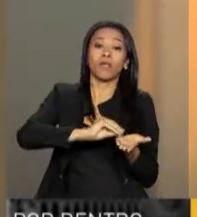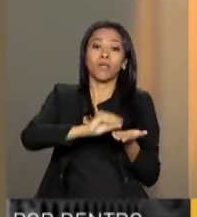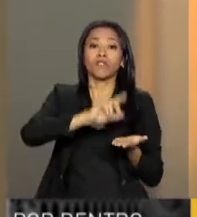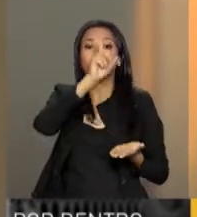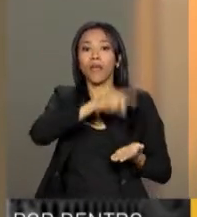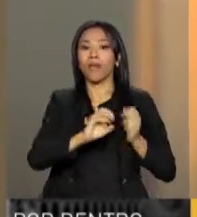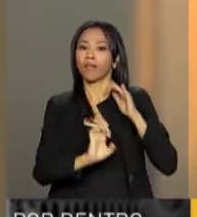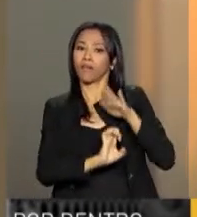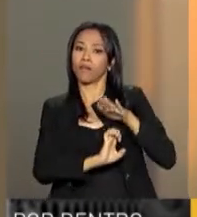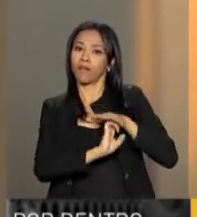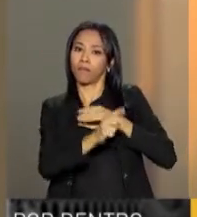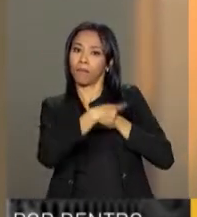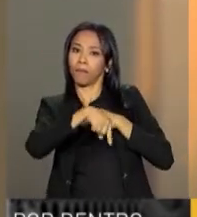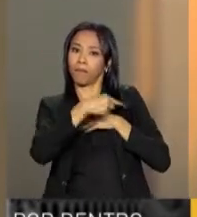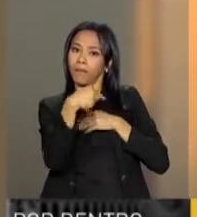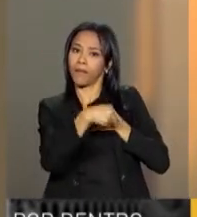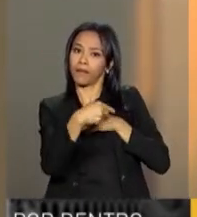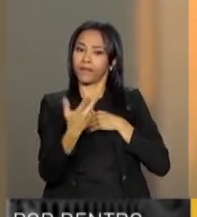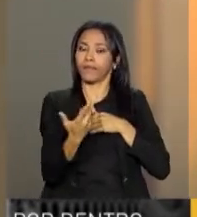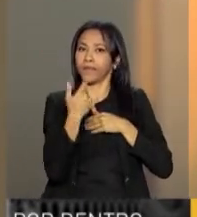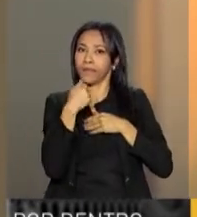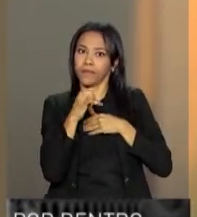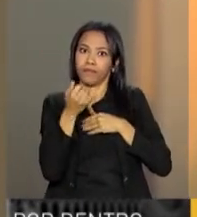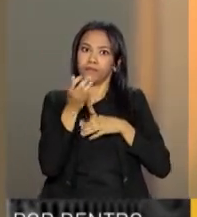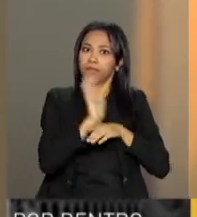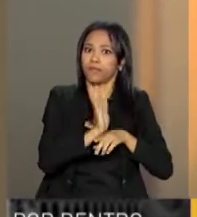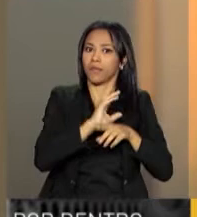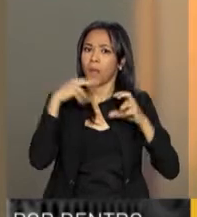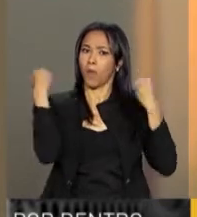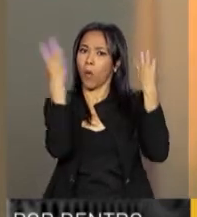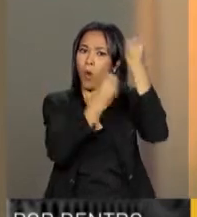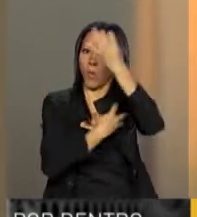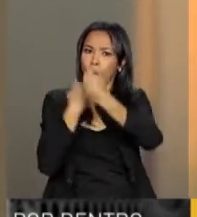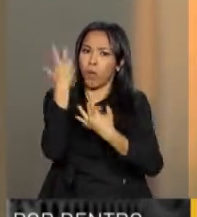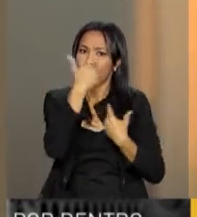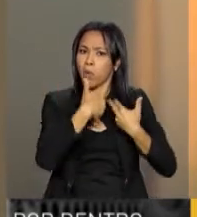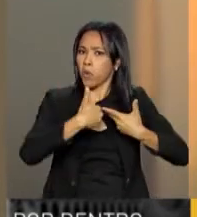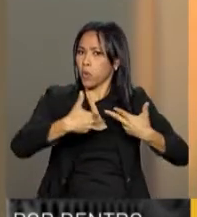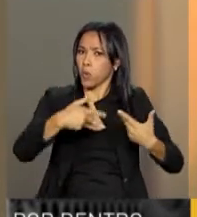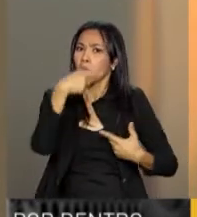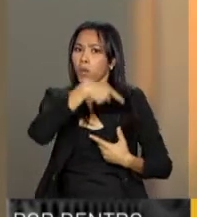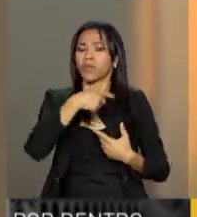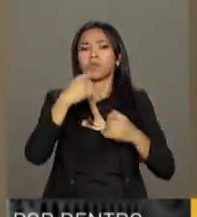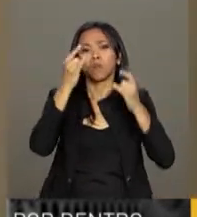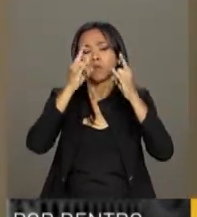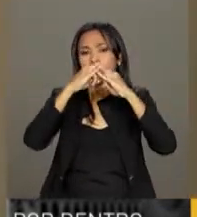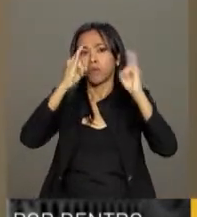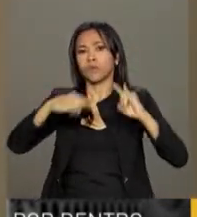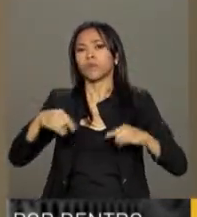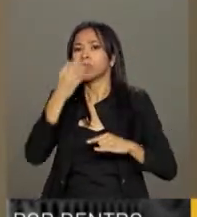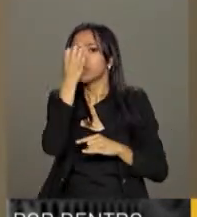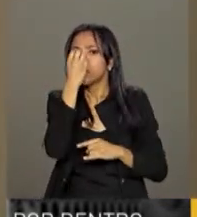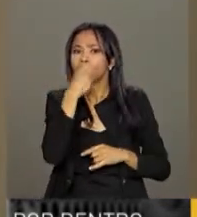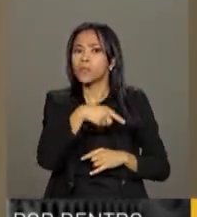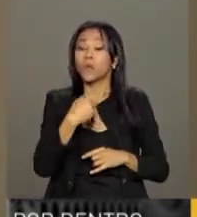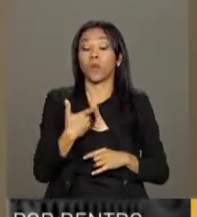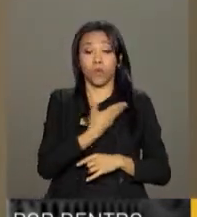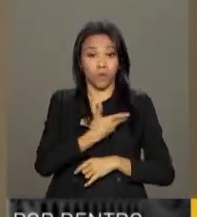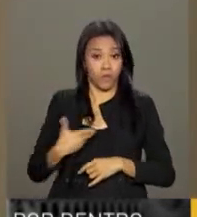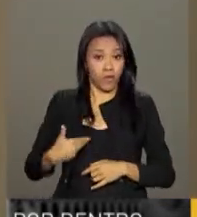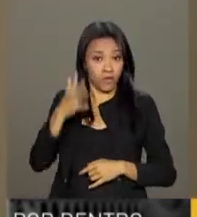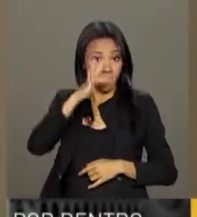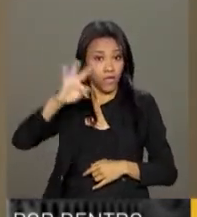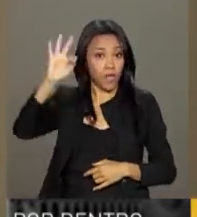evento. Aquele proprietário do cinema, que faz a balada, que faz o show, o proprietário do circo. O governo federal não está apenas